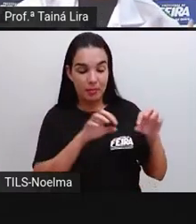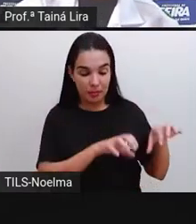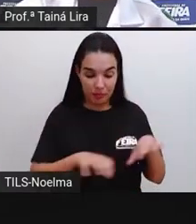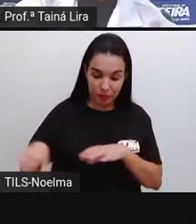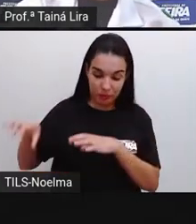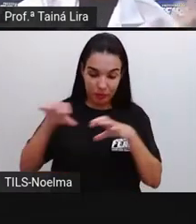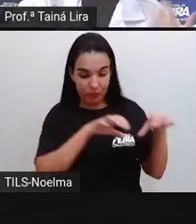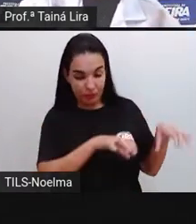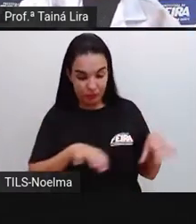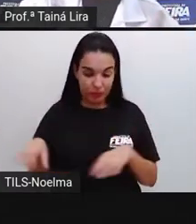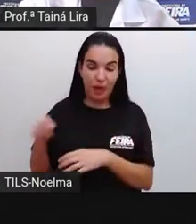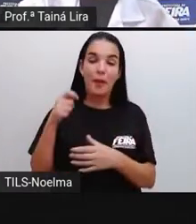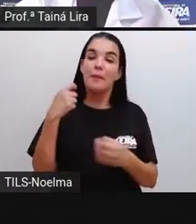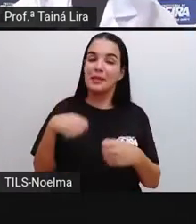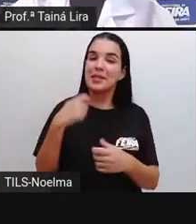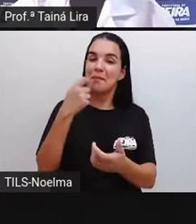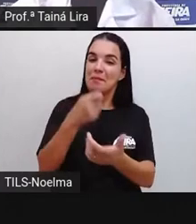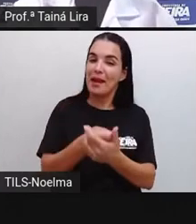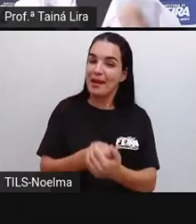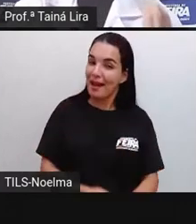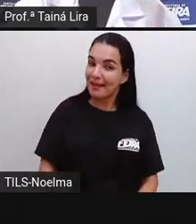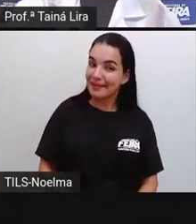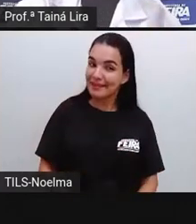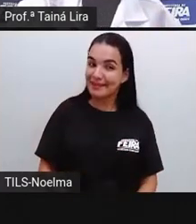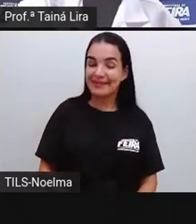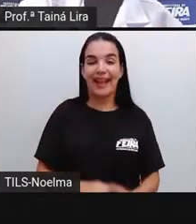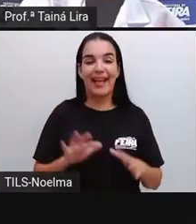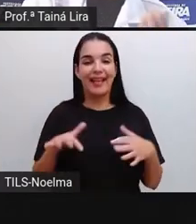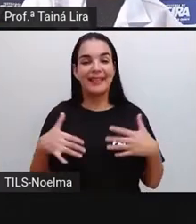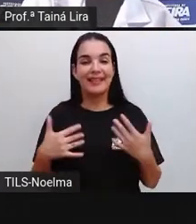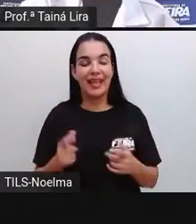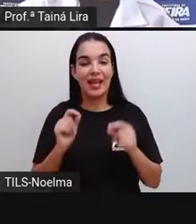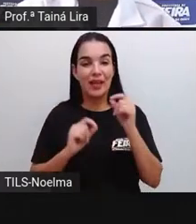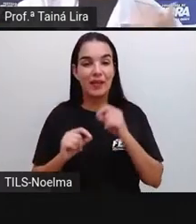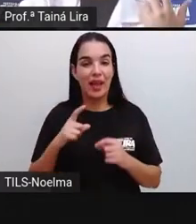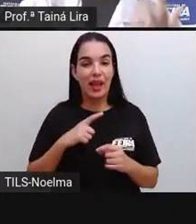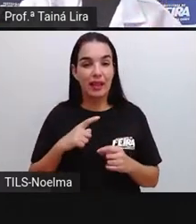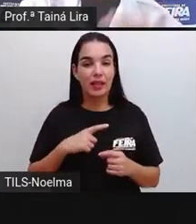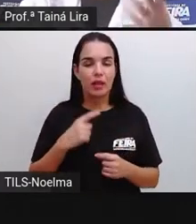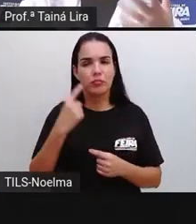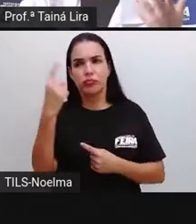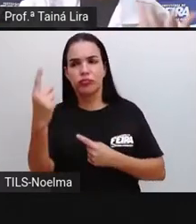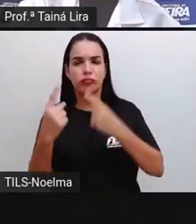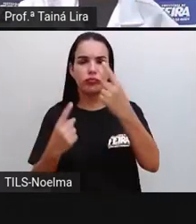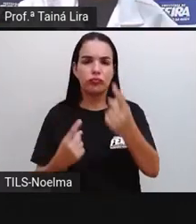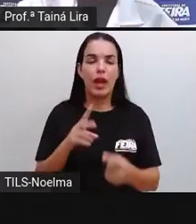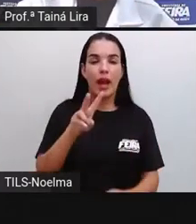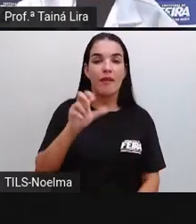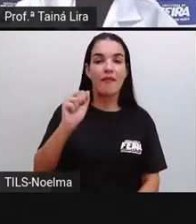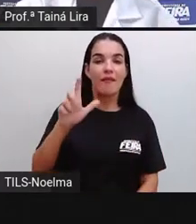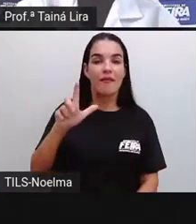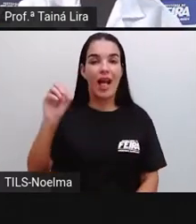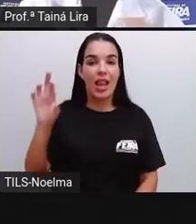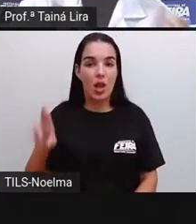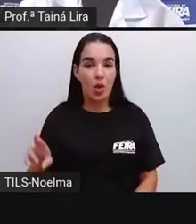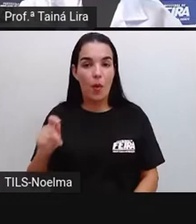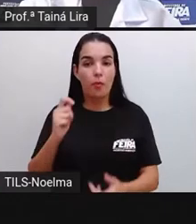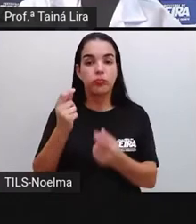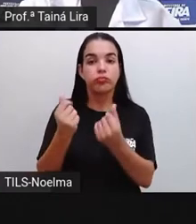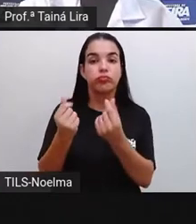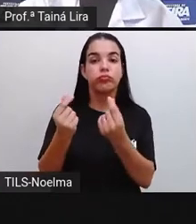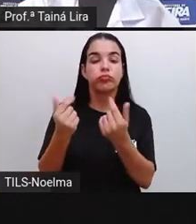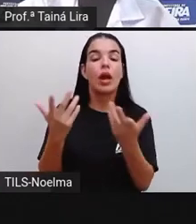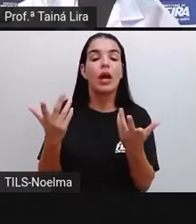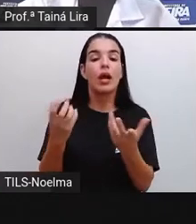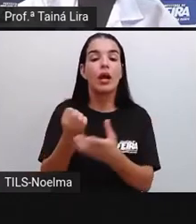supermercado e pagar, e eles vão ser cobrados de acordo com o valor que eles